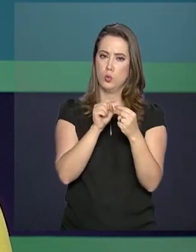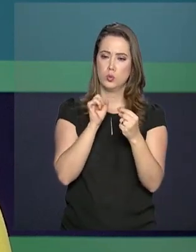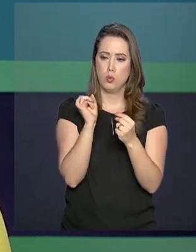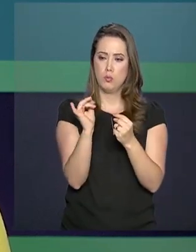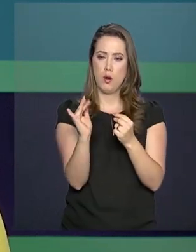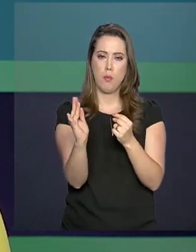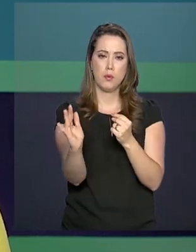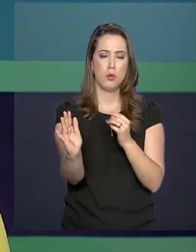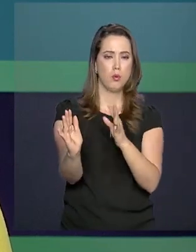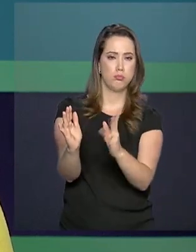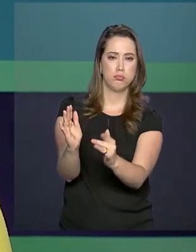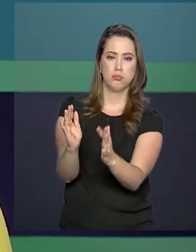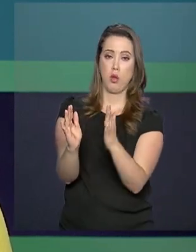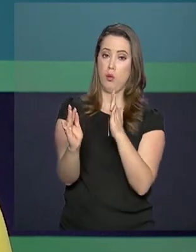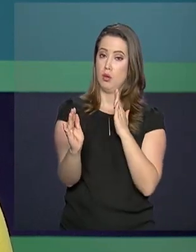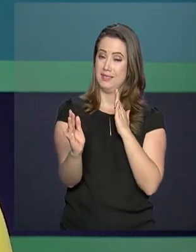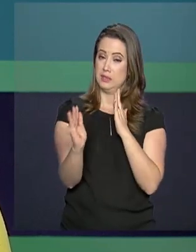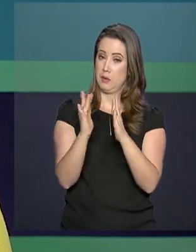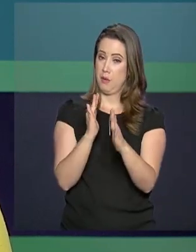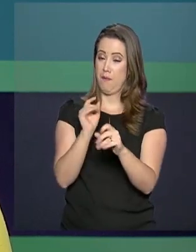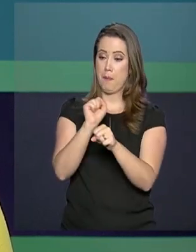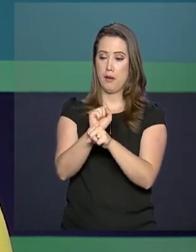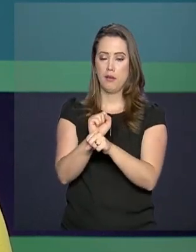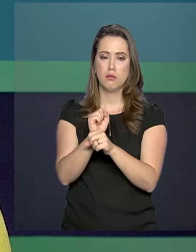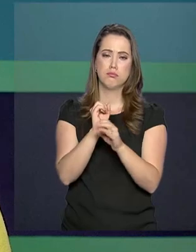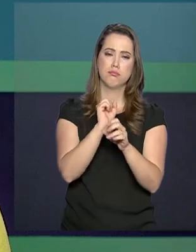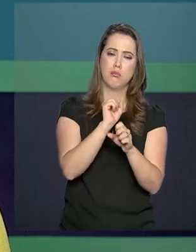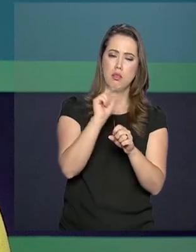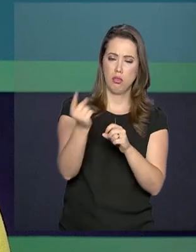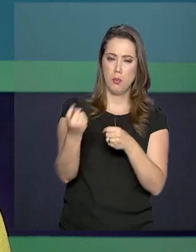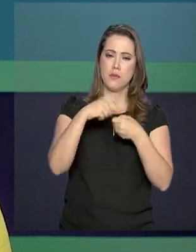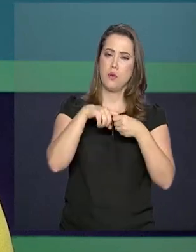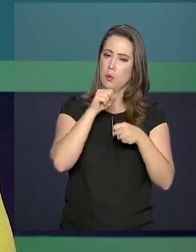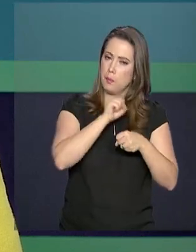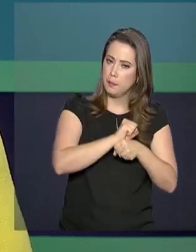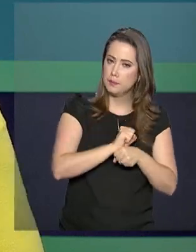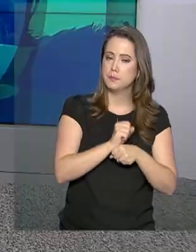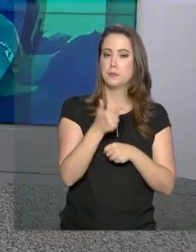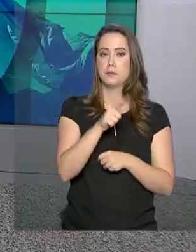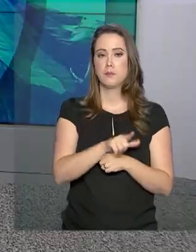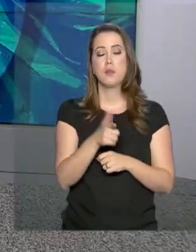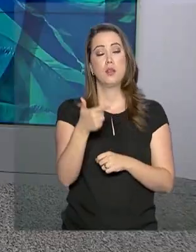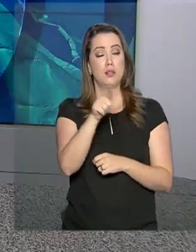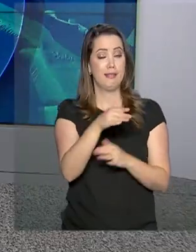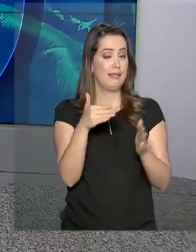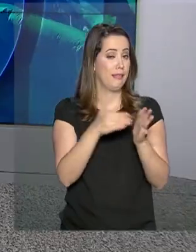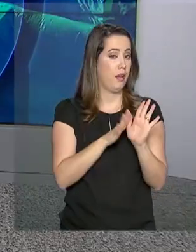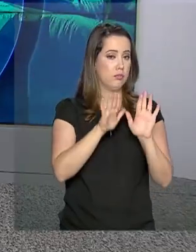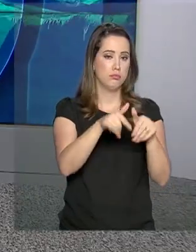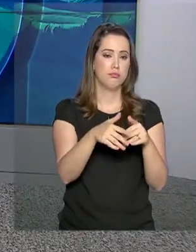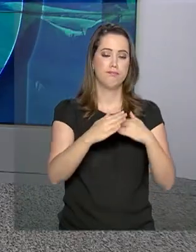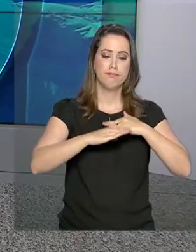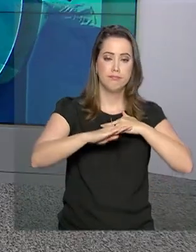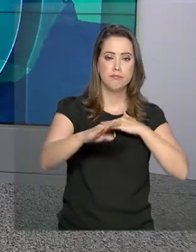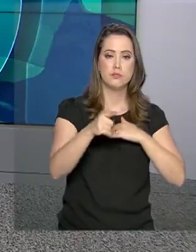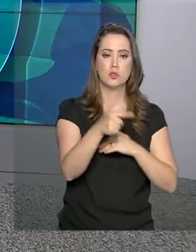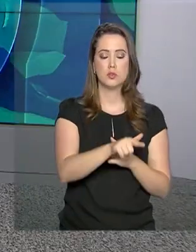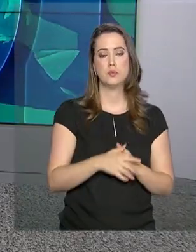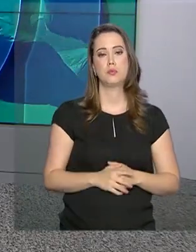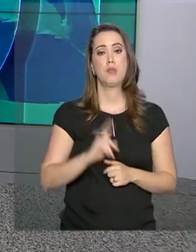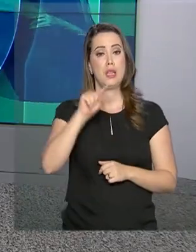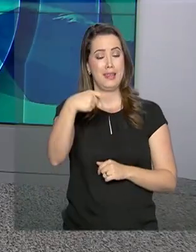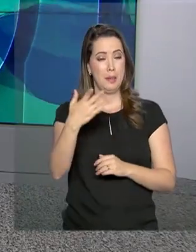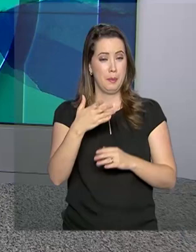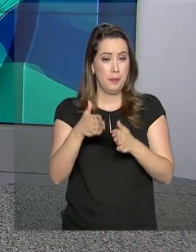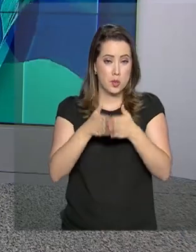situação vai permanecer até que seja restabelecido o tráfego da via. Após o pedido de apoio feito